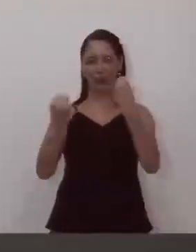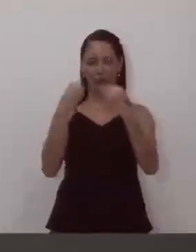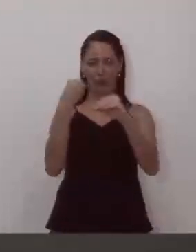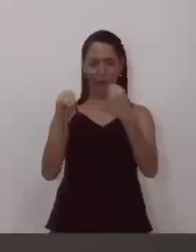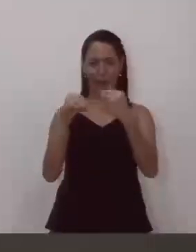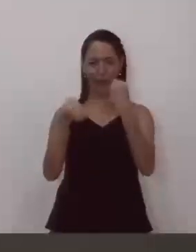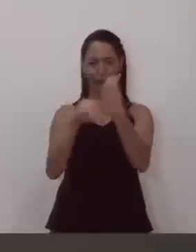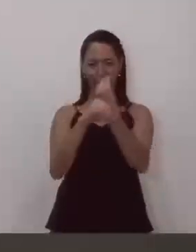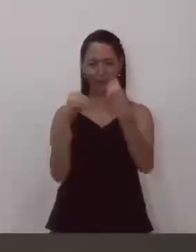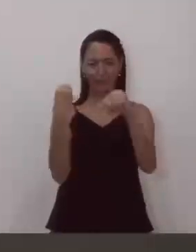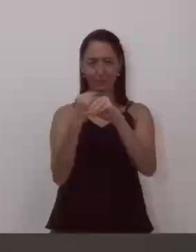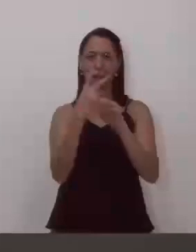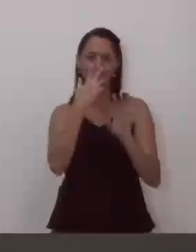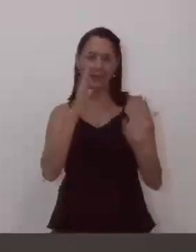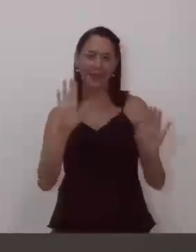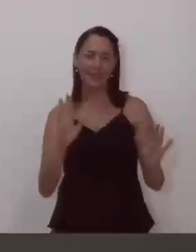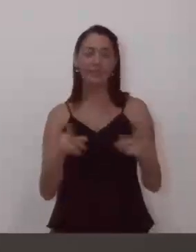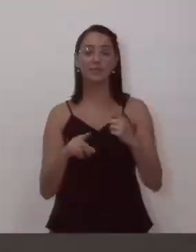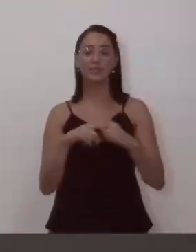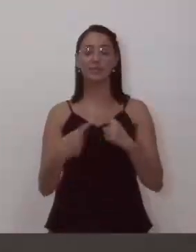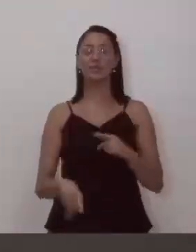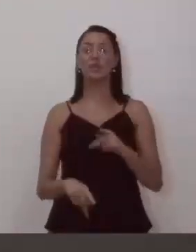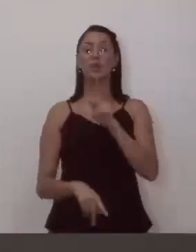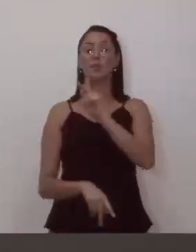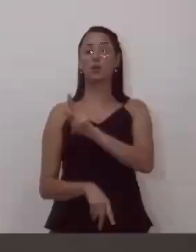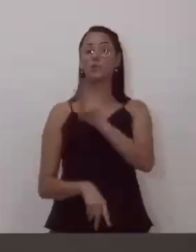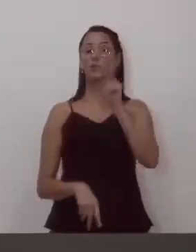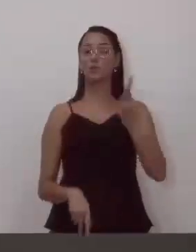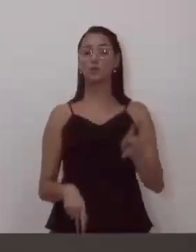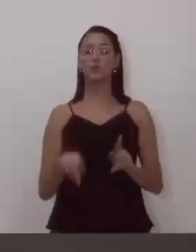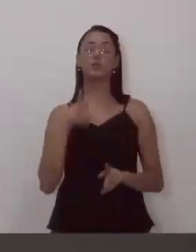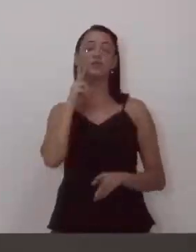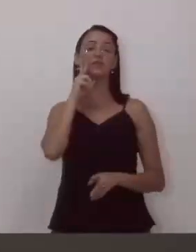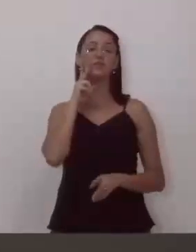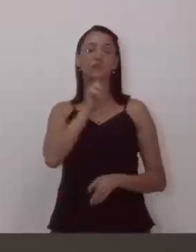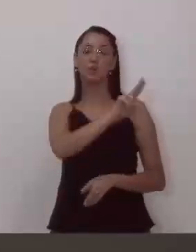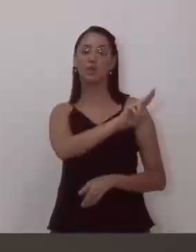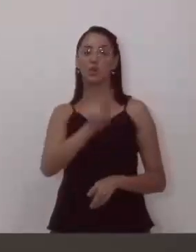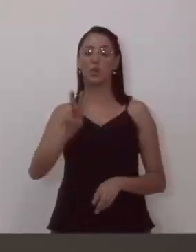contra uma professora aqui de vinhedo, a professora Virginia.